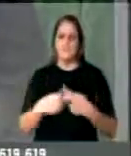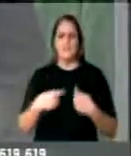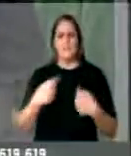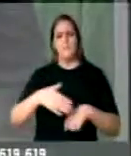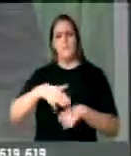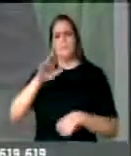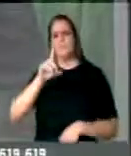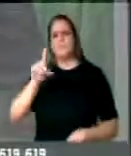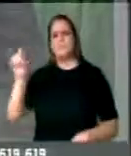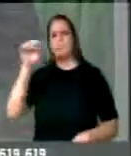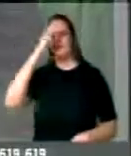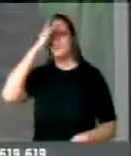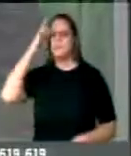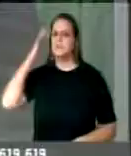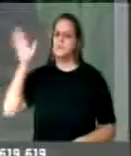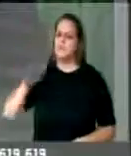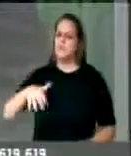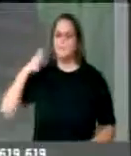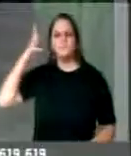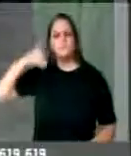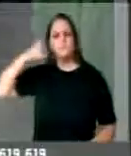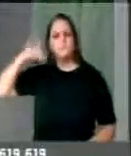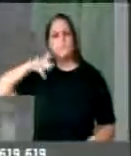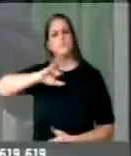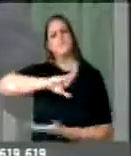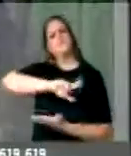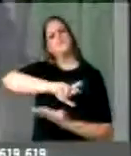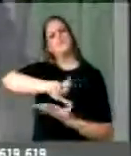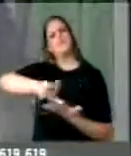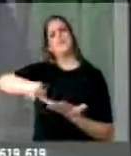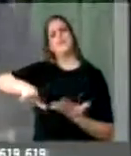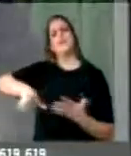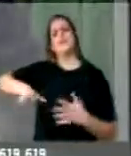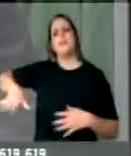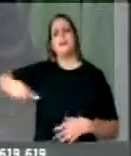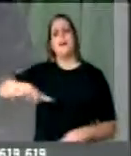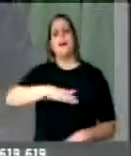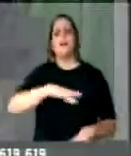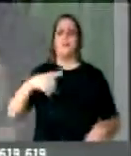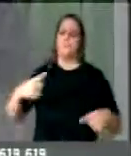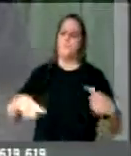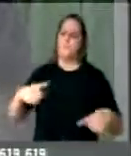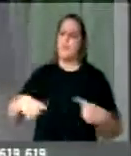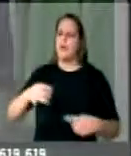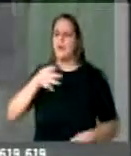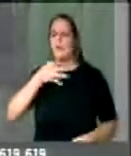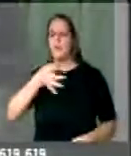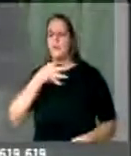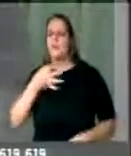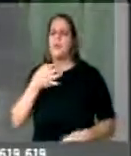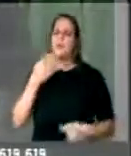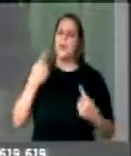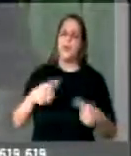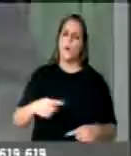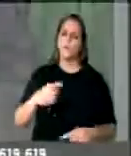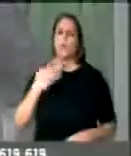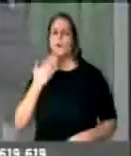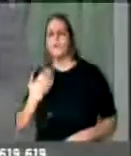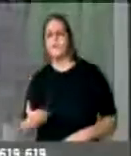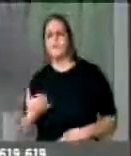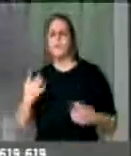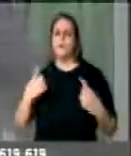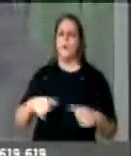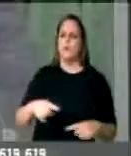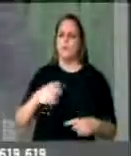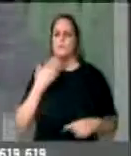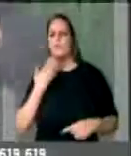especialistas de diversas áreas, que aqui debateram, se posicionaram contra e a favor. E por